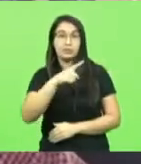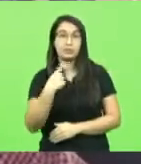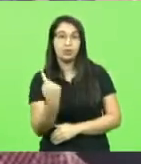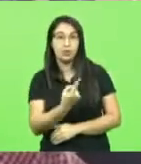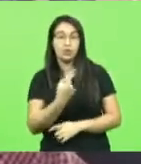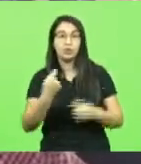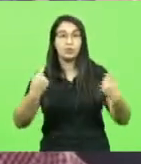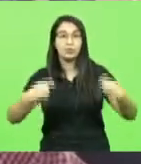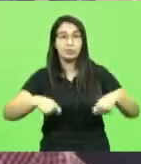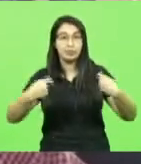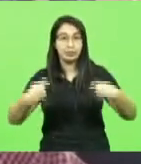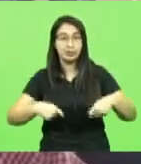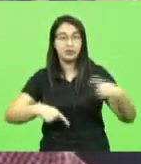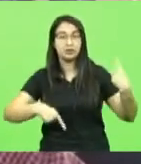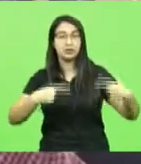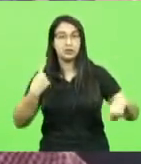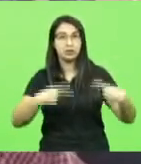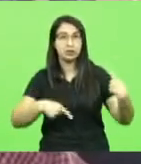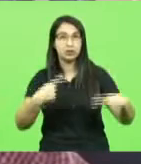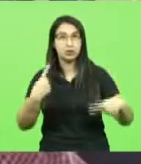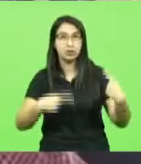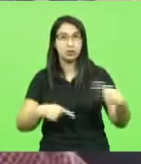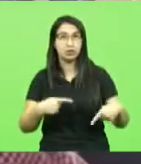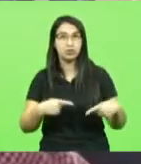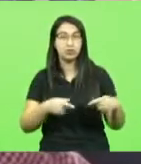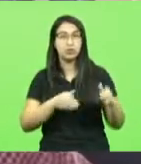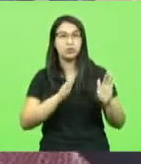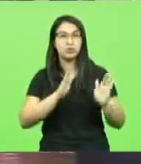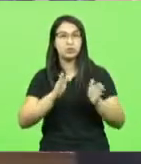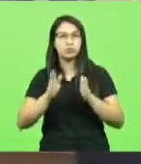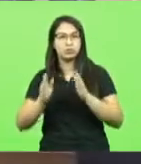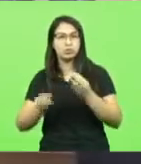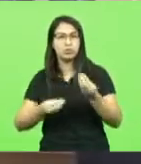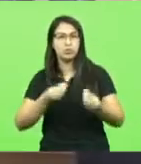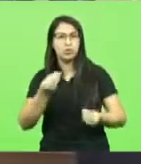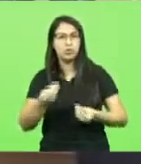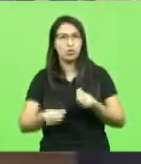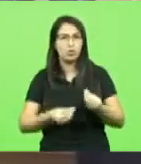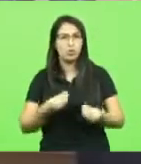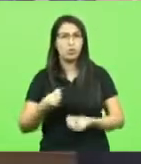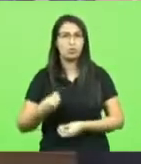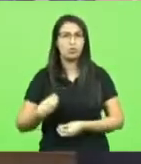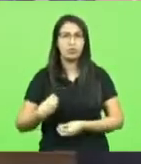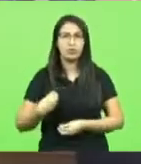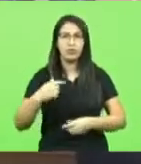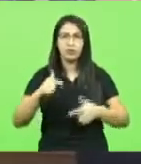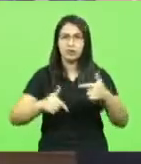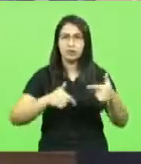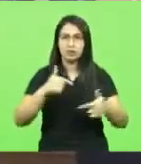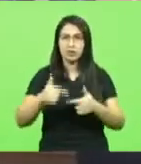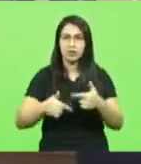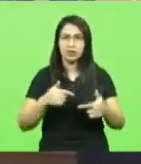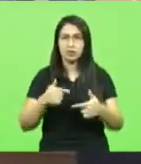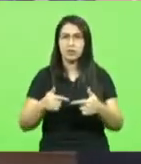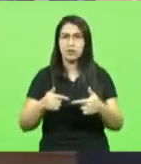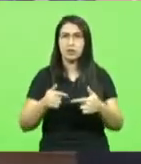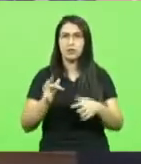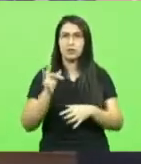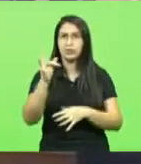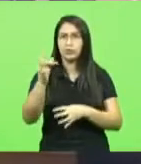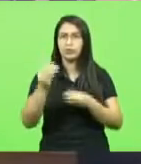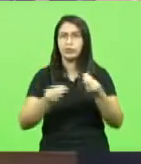deputados, estarmos discutindo aqui um plano de carreira com gatilhos como existe nos